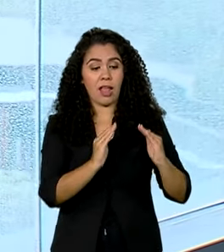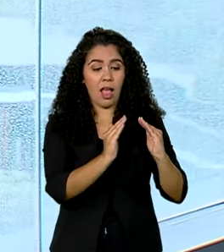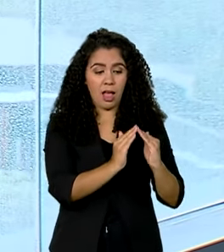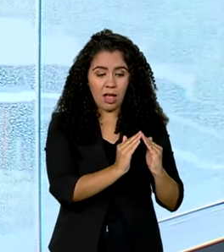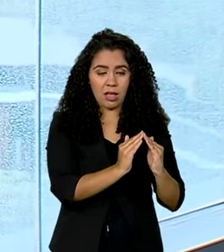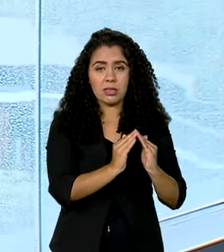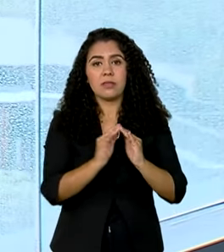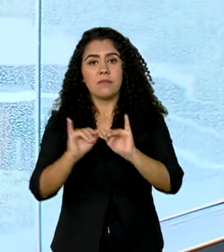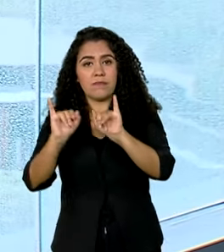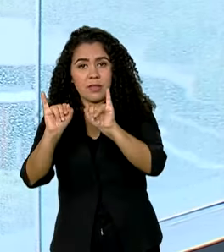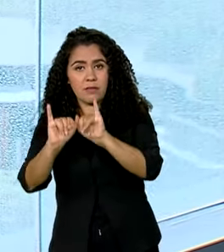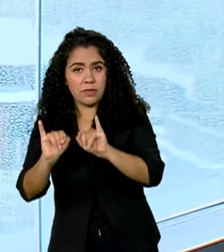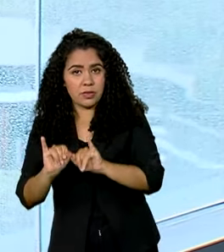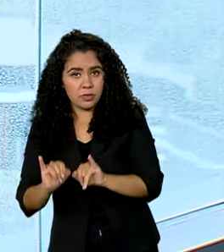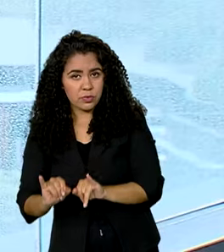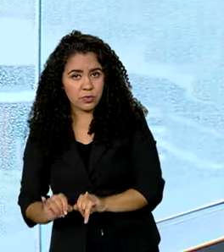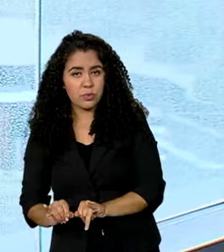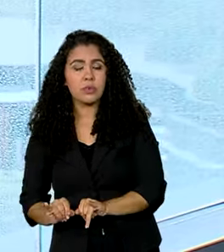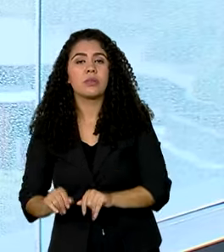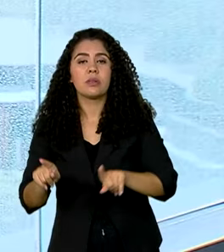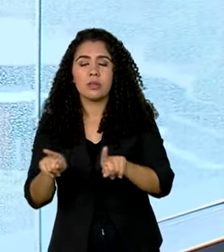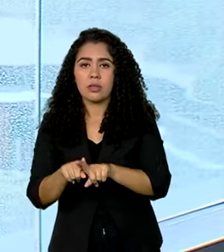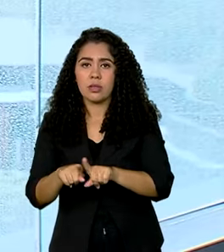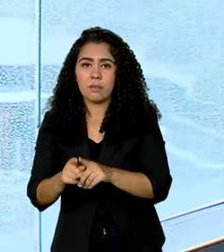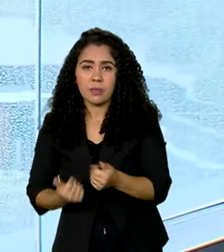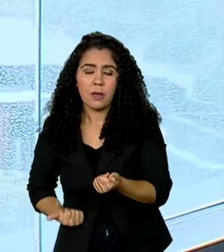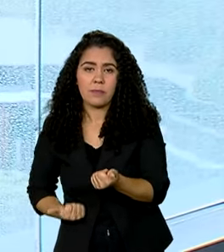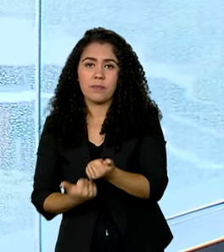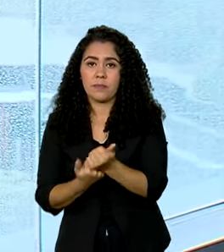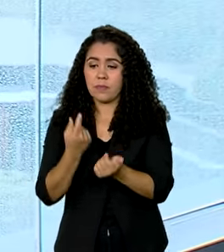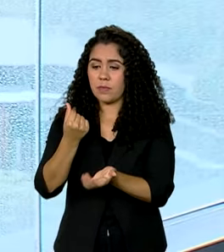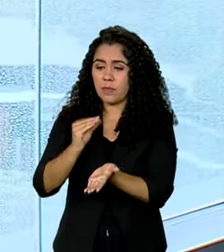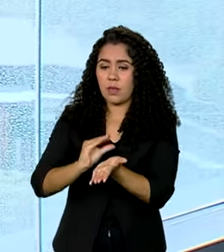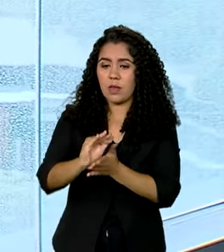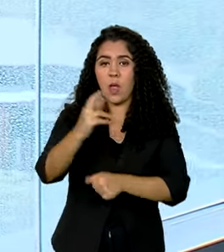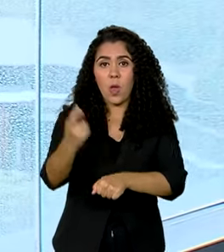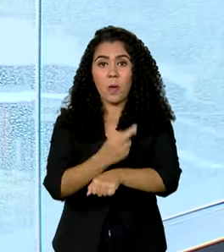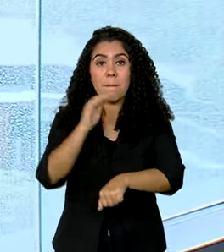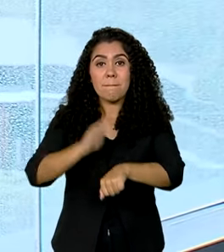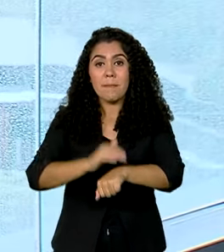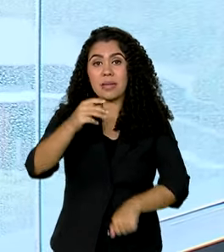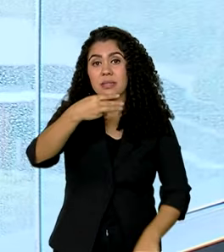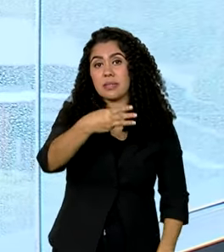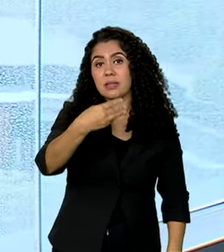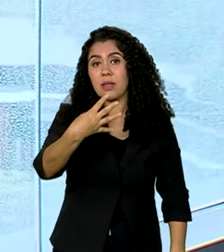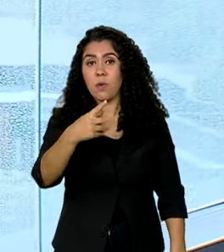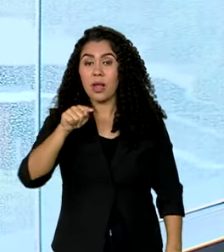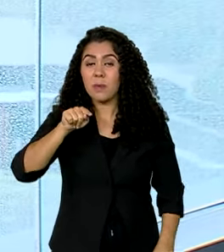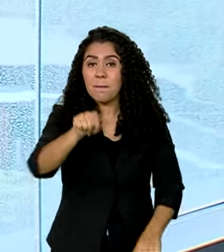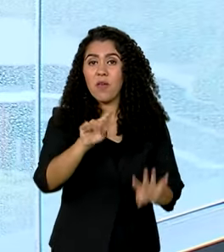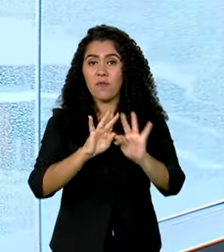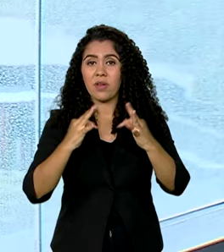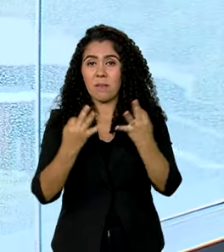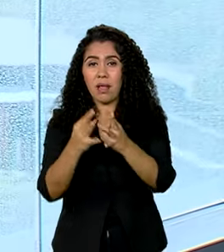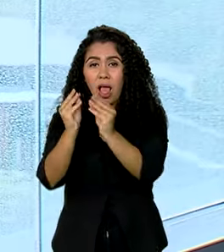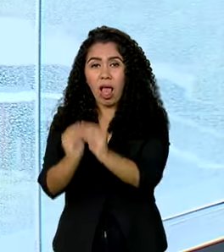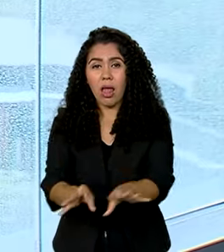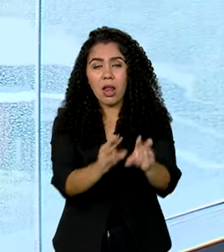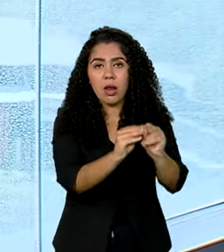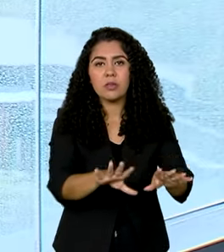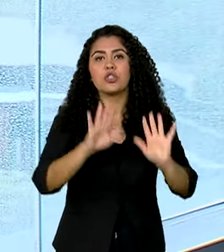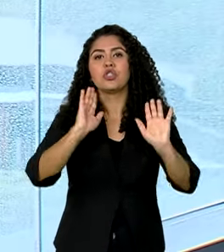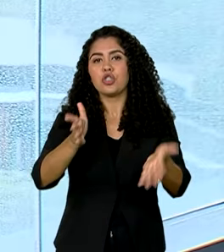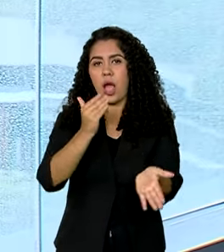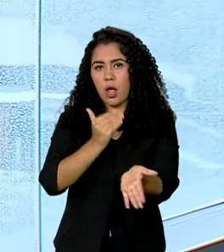Habitação, infraestrutura e também auxílio-reconstrução. Mais de 34 mil famílias que foram atingidas começaram a receber